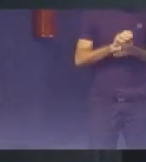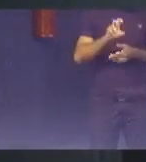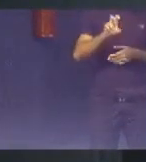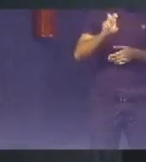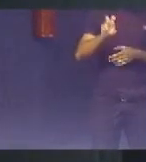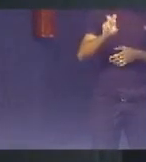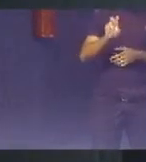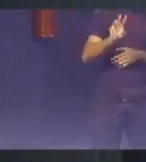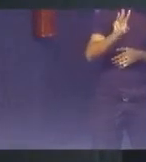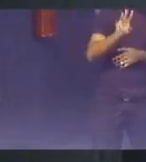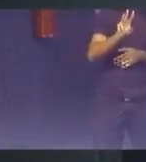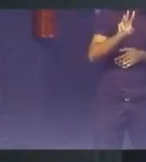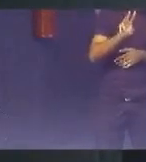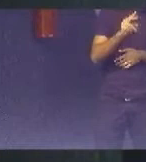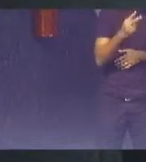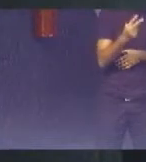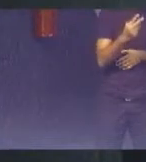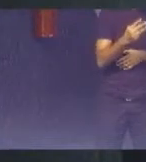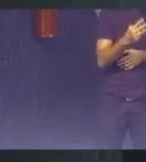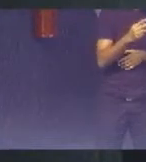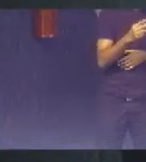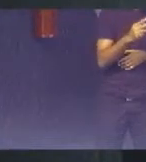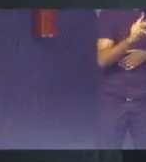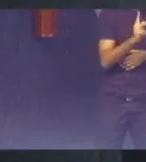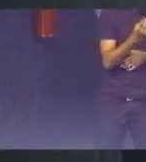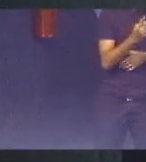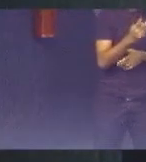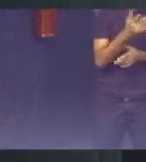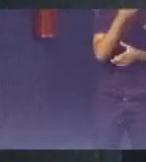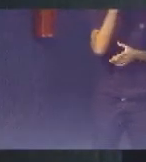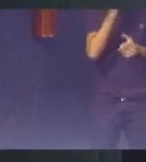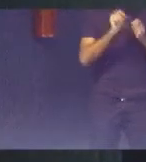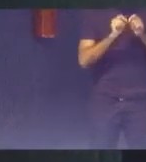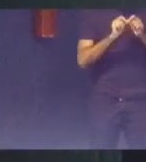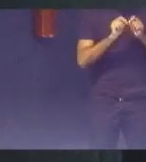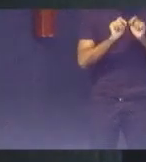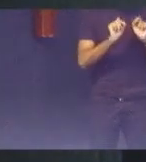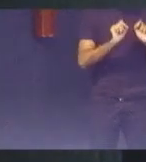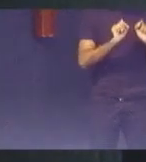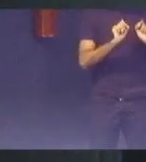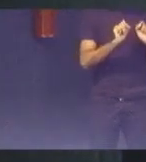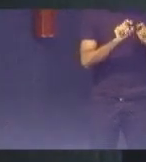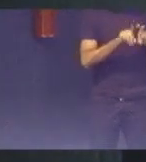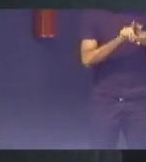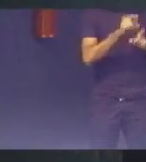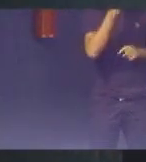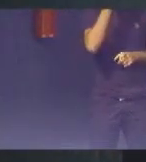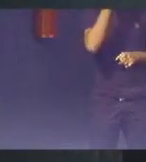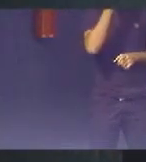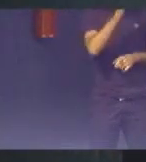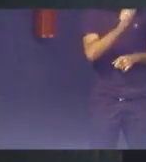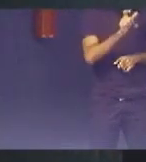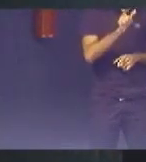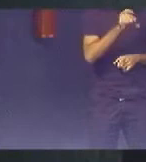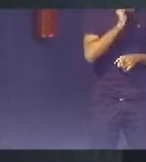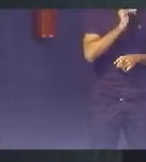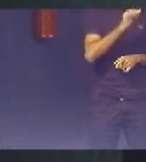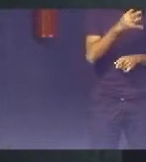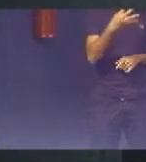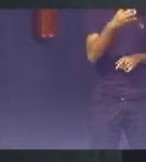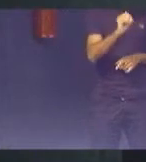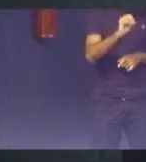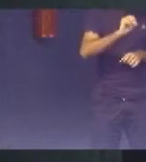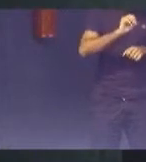faz o que Em quanto tempo E como nós vamos Remover essas pessoas E vocês imaginem O que significa Remover Quarenta mil